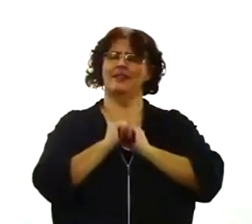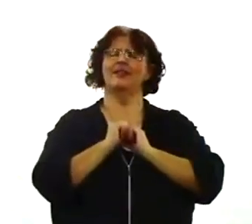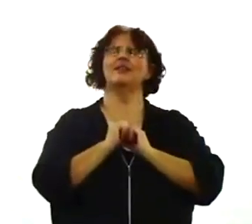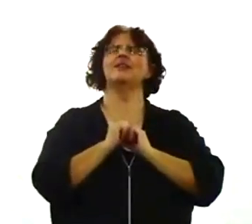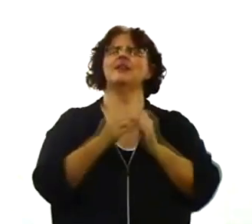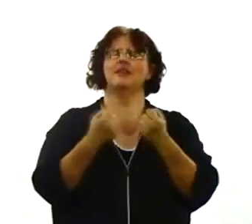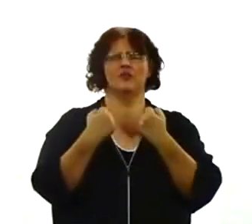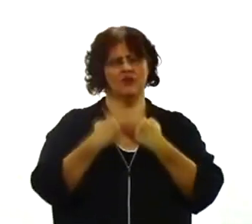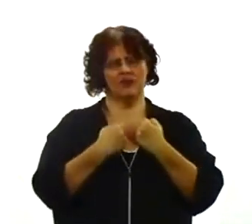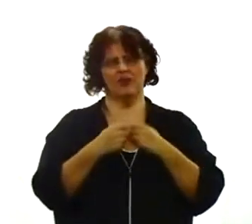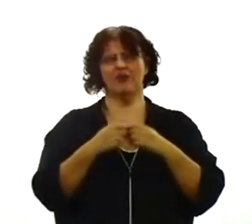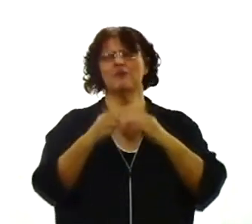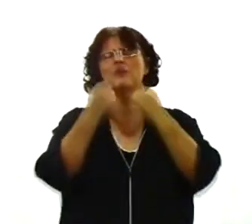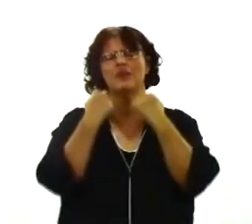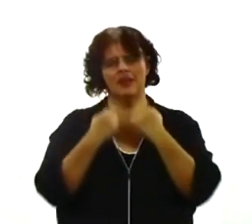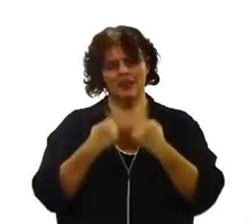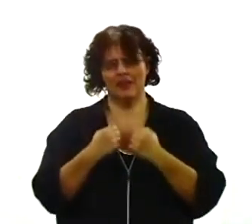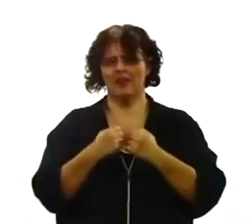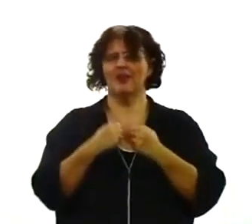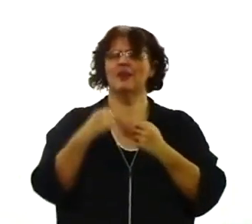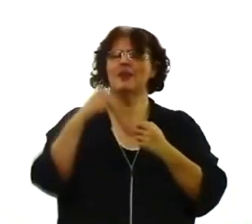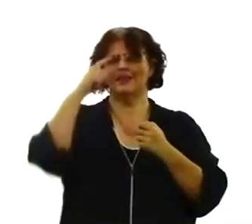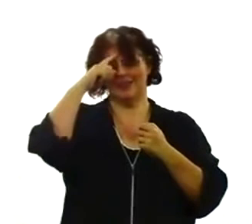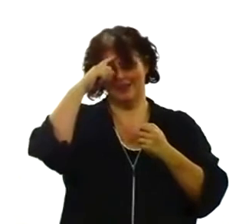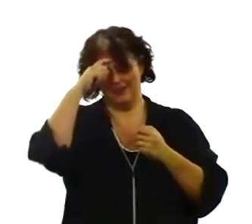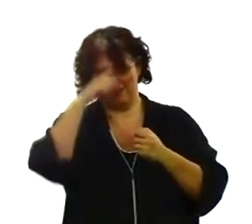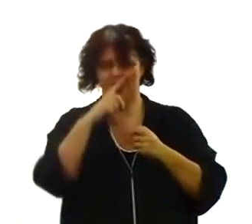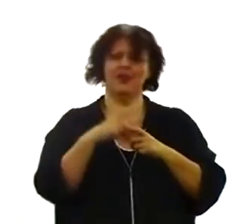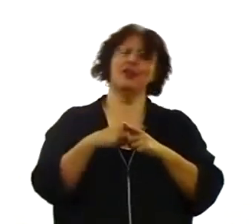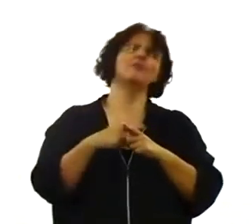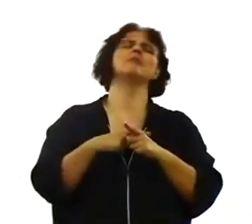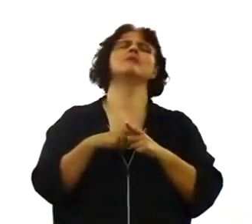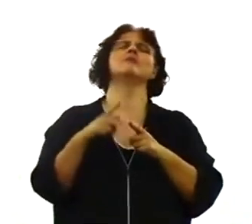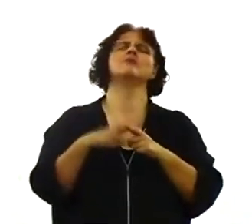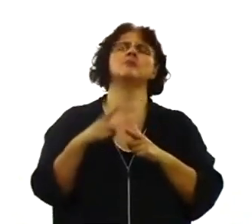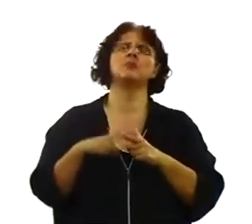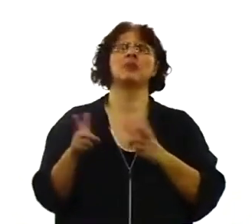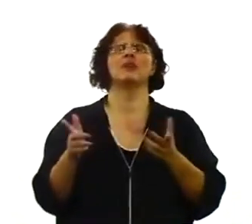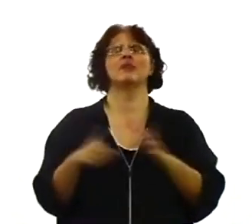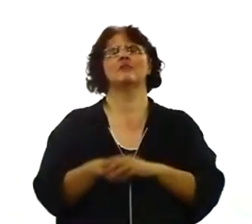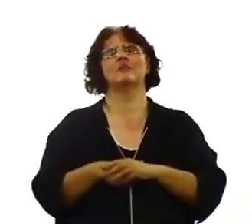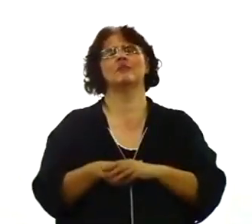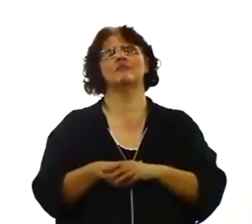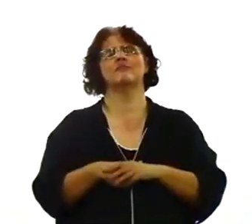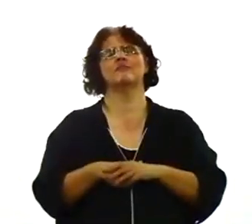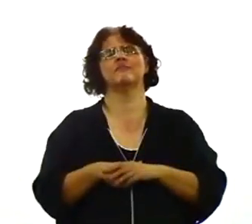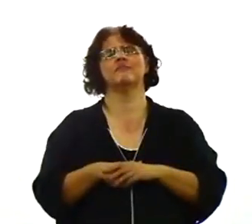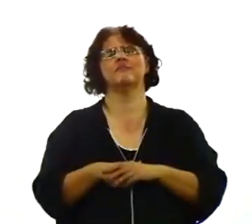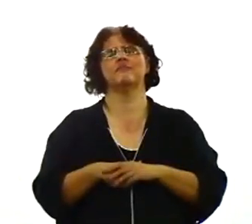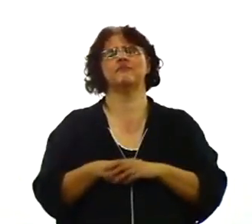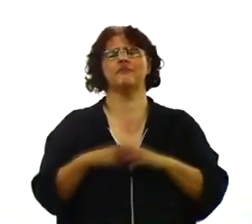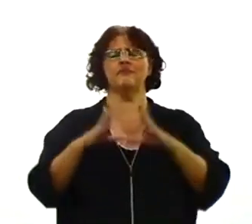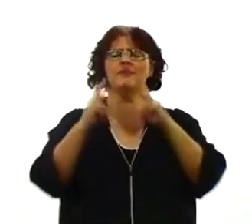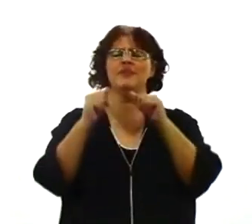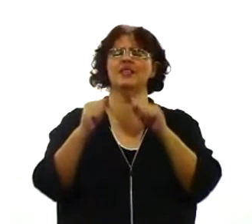E mesmo quando, como está escrito na palavra, mentindo disserem todo o mal contra estes, que